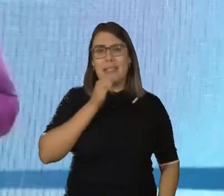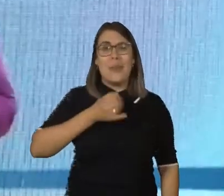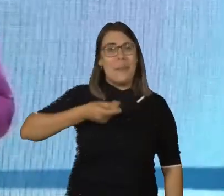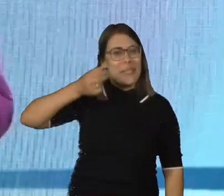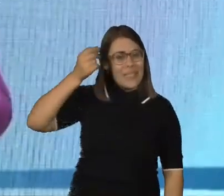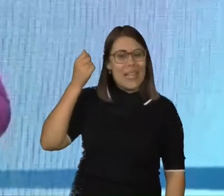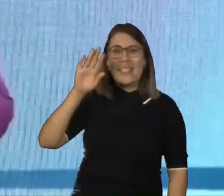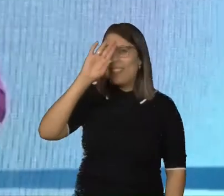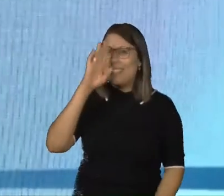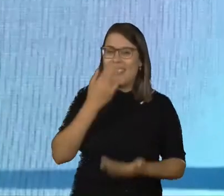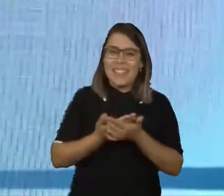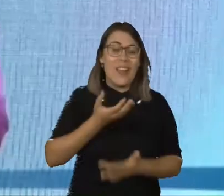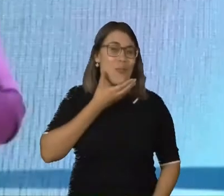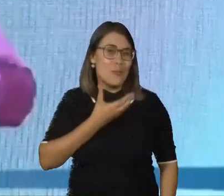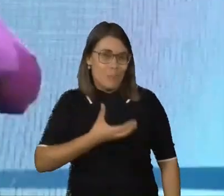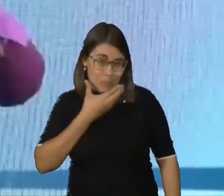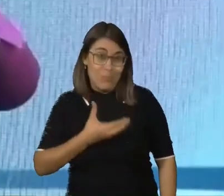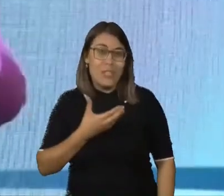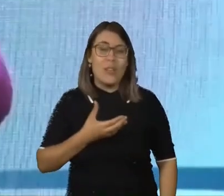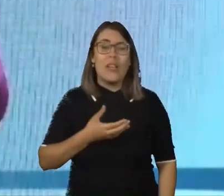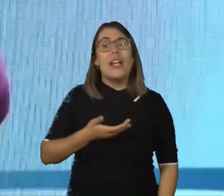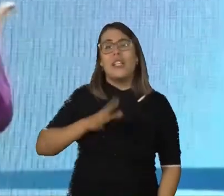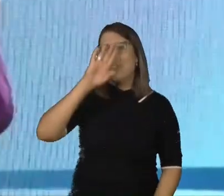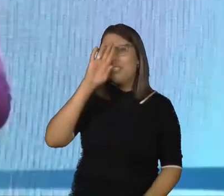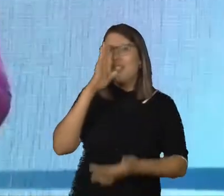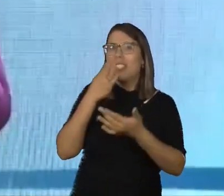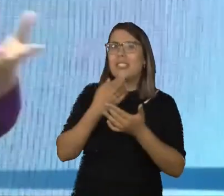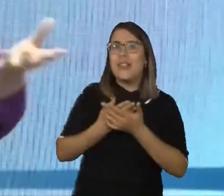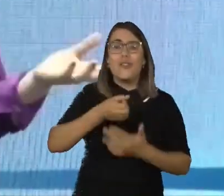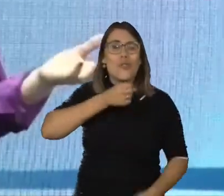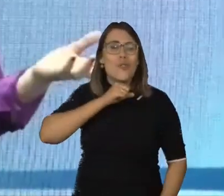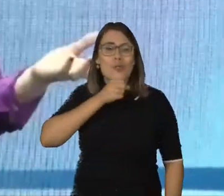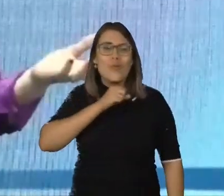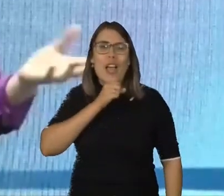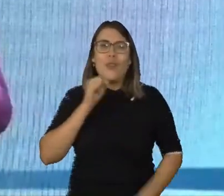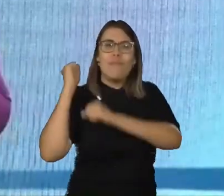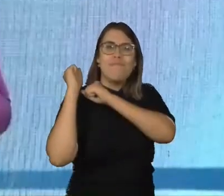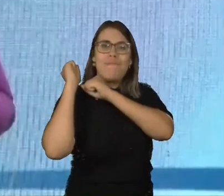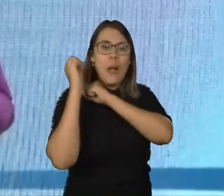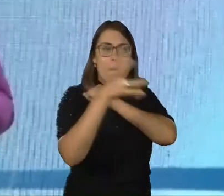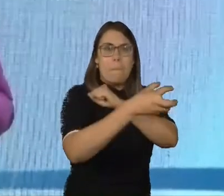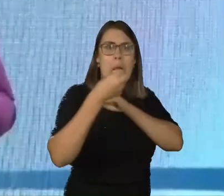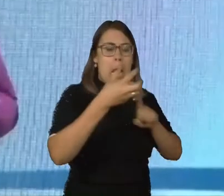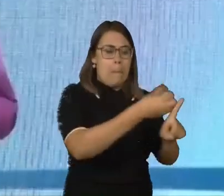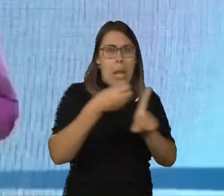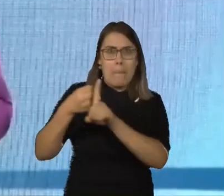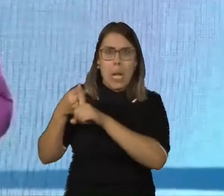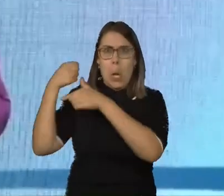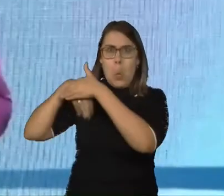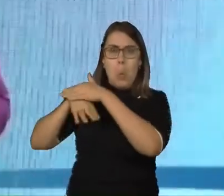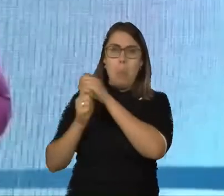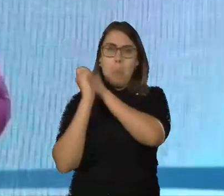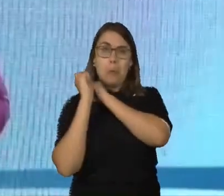A gente acreditava em velha do saco, a gente tinha vários medos e que a gente quebrou. Hoje, não fazem mais sentido. Então, a primeira